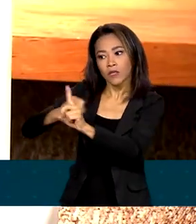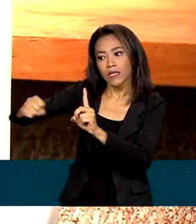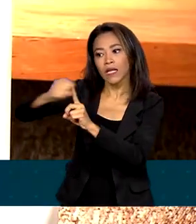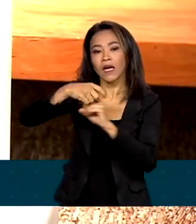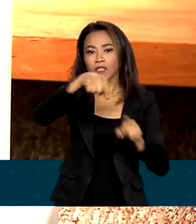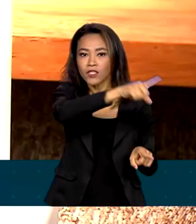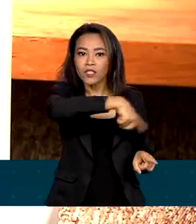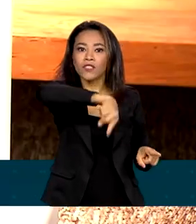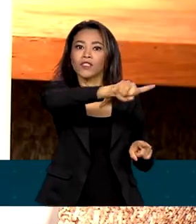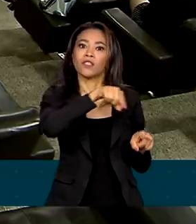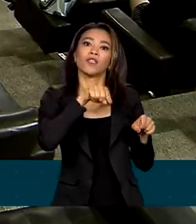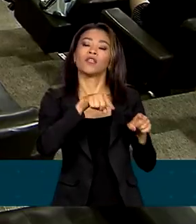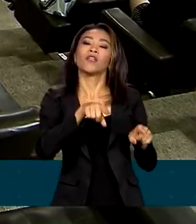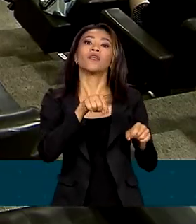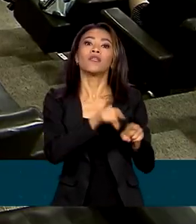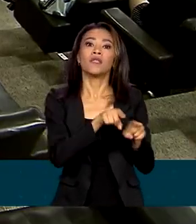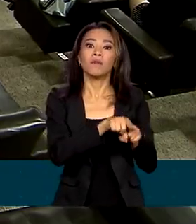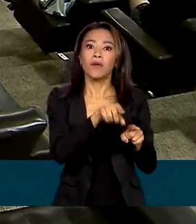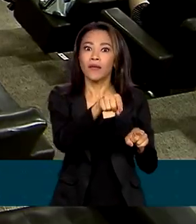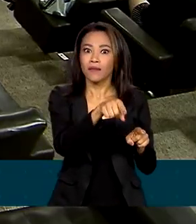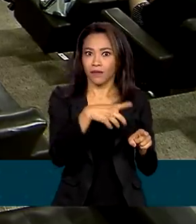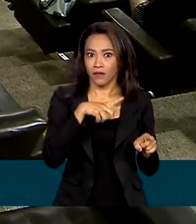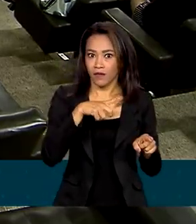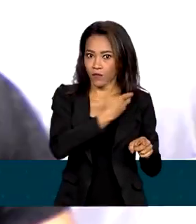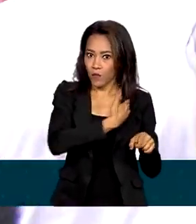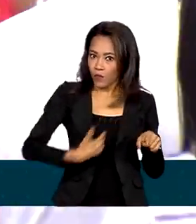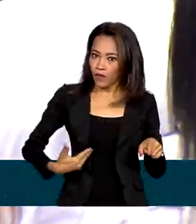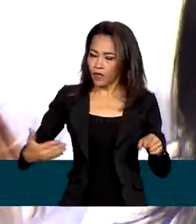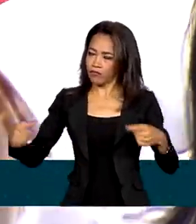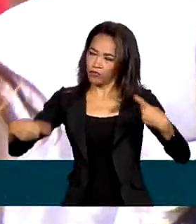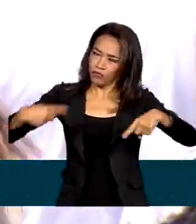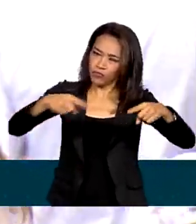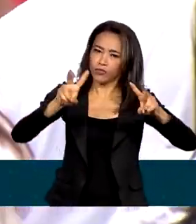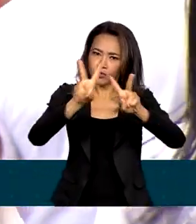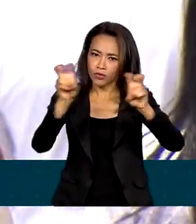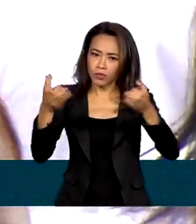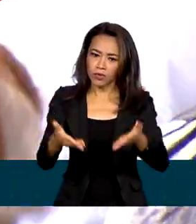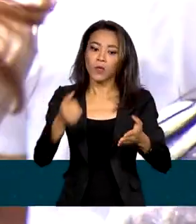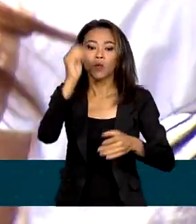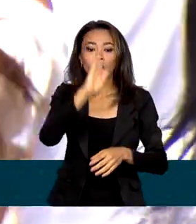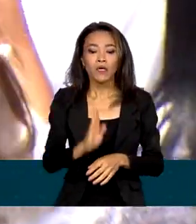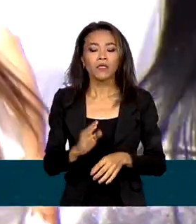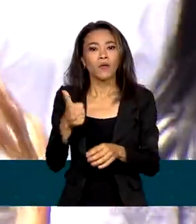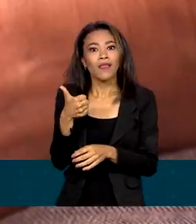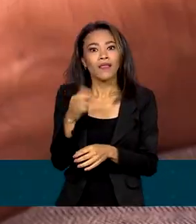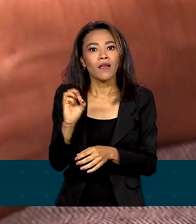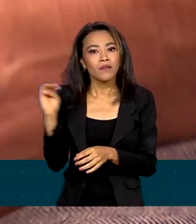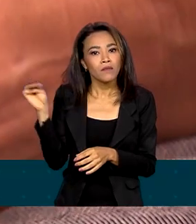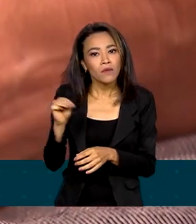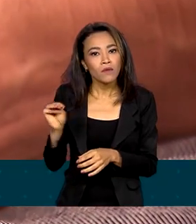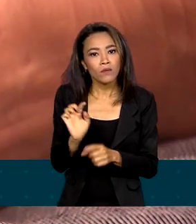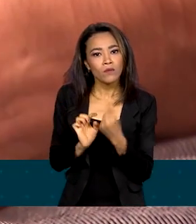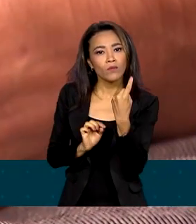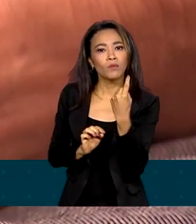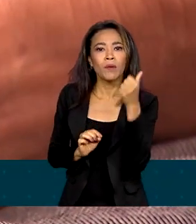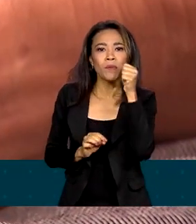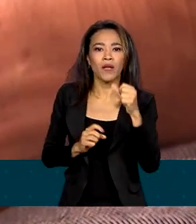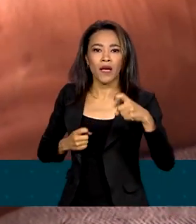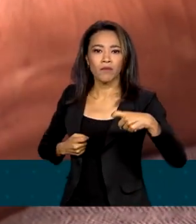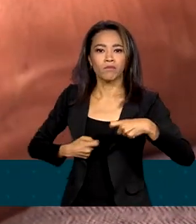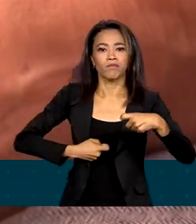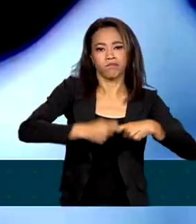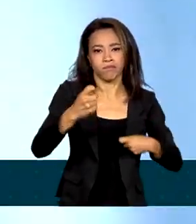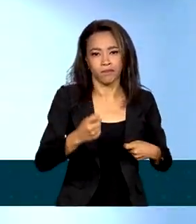sobre políticas de enfrentamento à violência contra mulheres. No Brasil, a cada 10 minutos, uma mulher é estuprada.